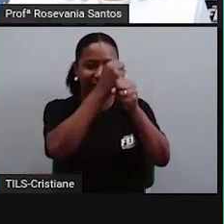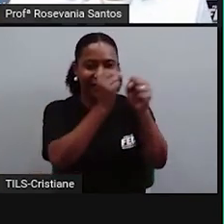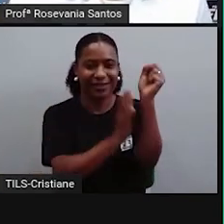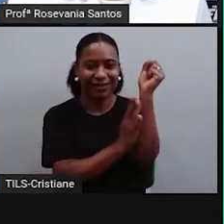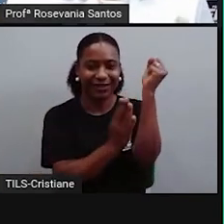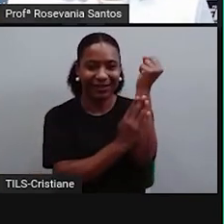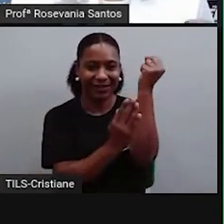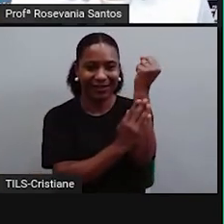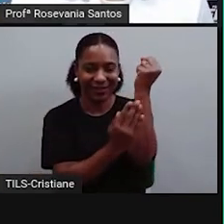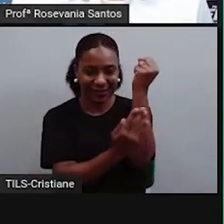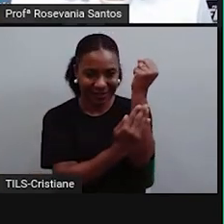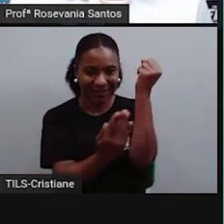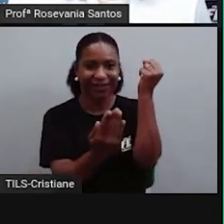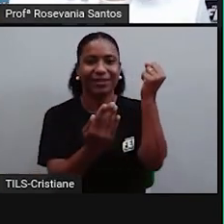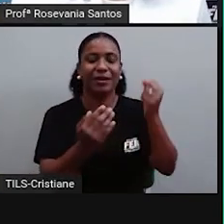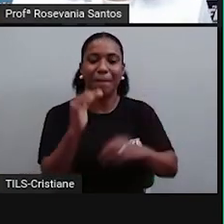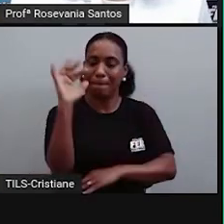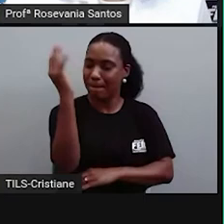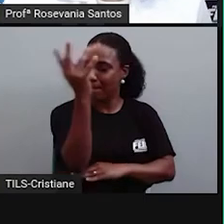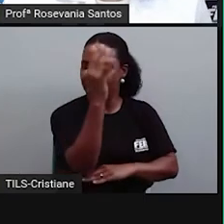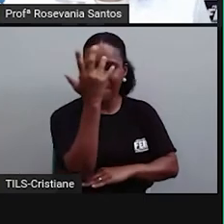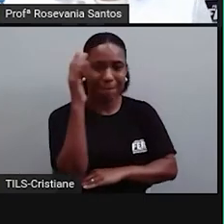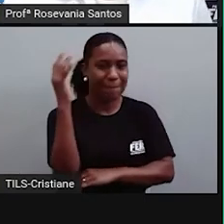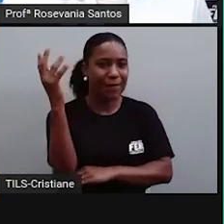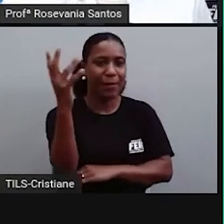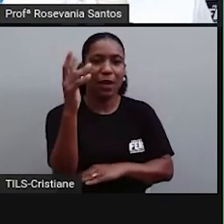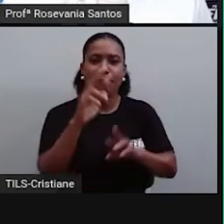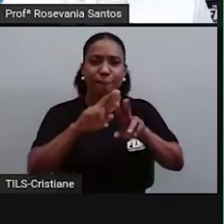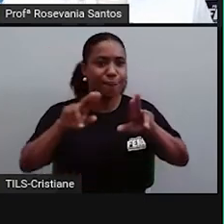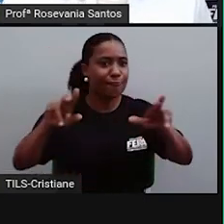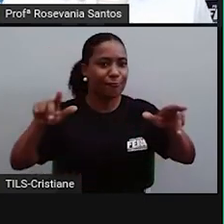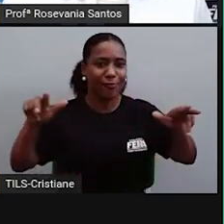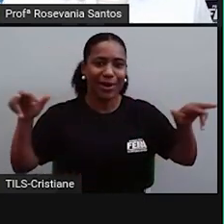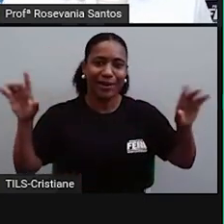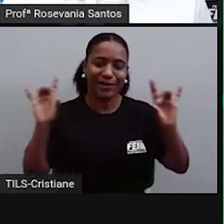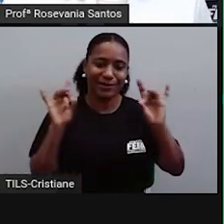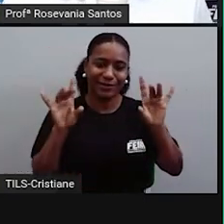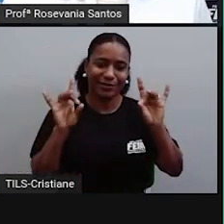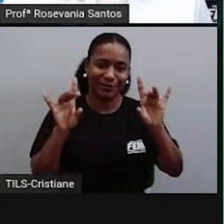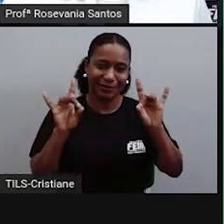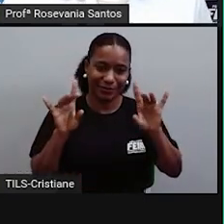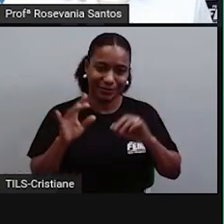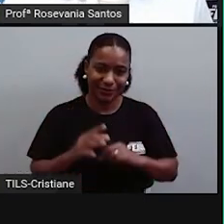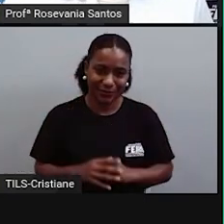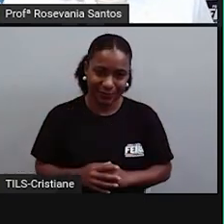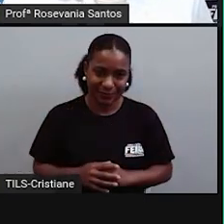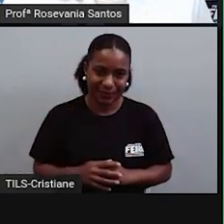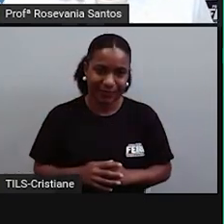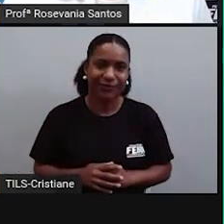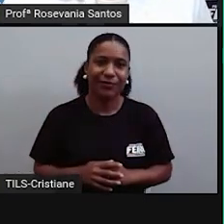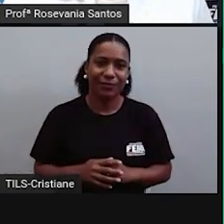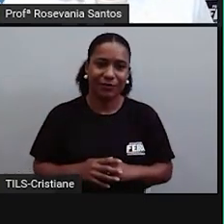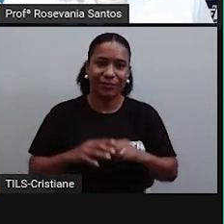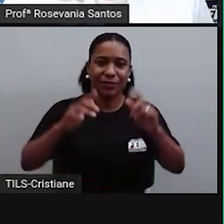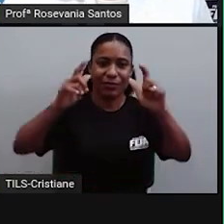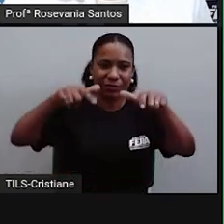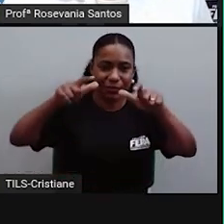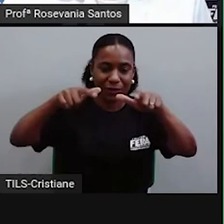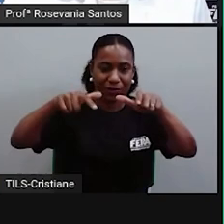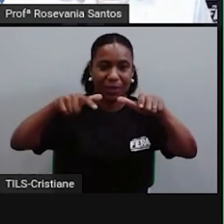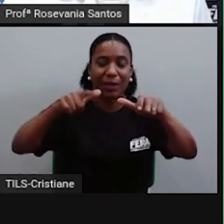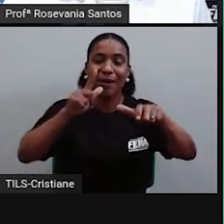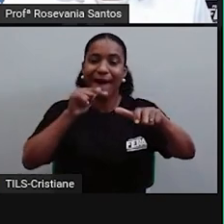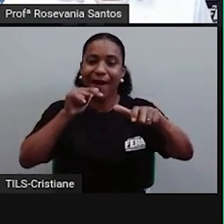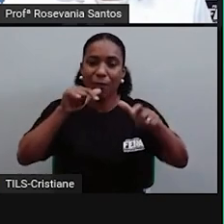roupas, de plantas que a tinha aí. E era muito baseado no curso do leito do Rio.